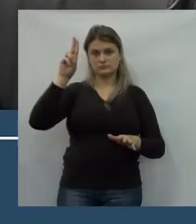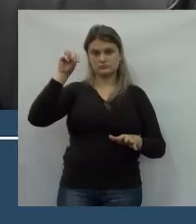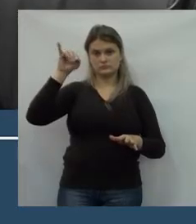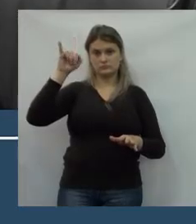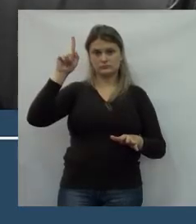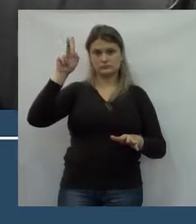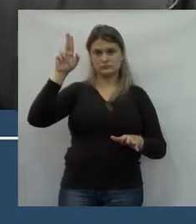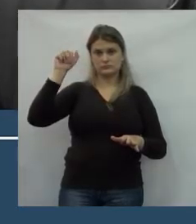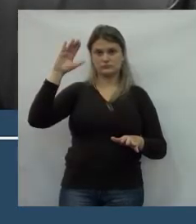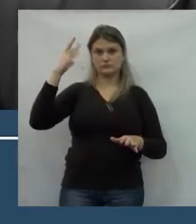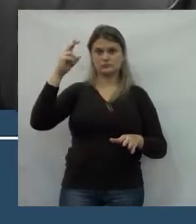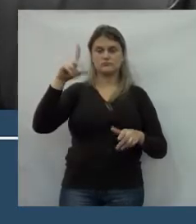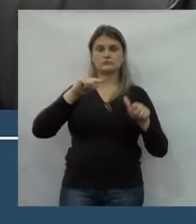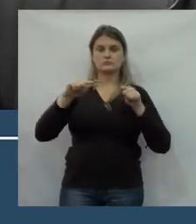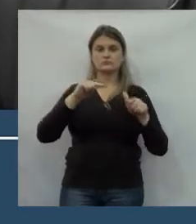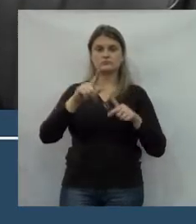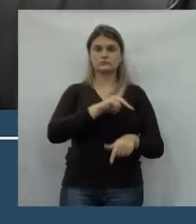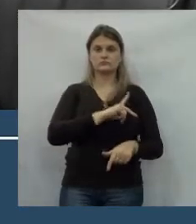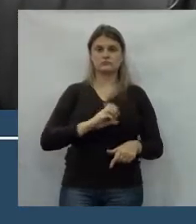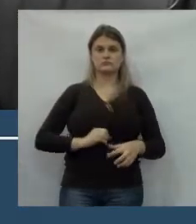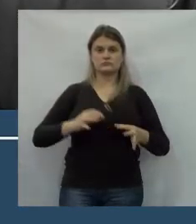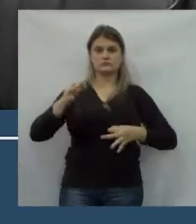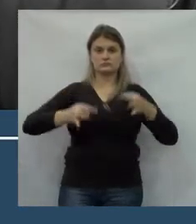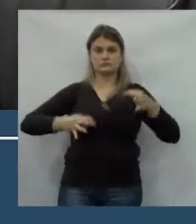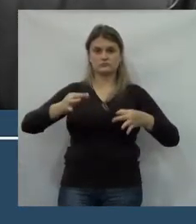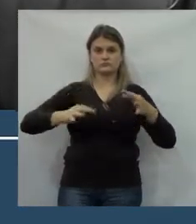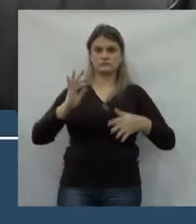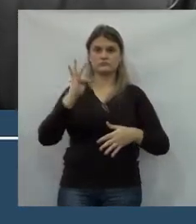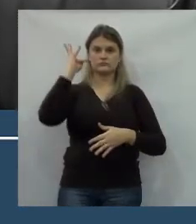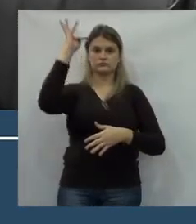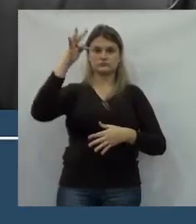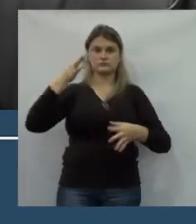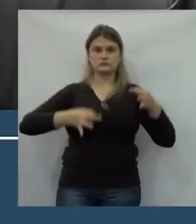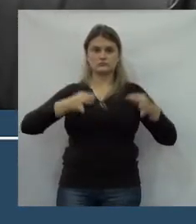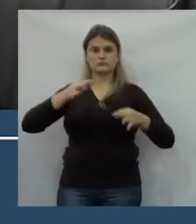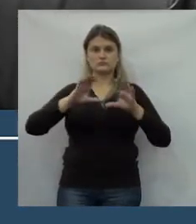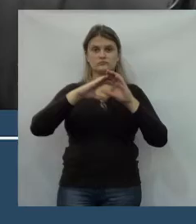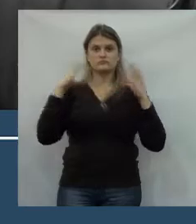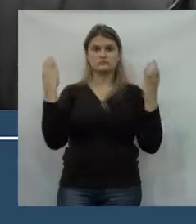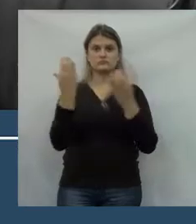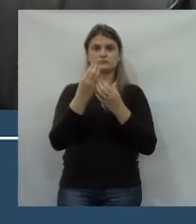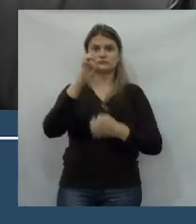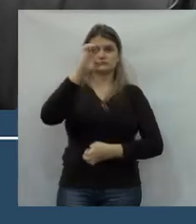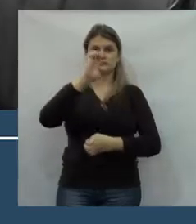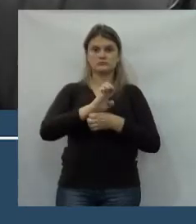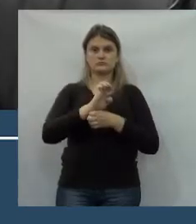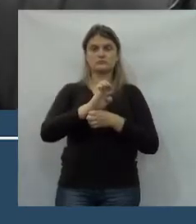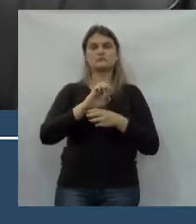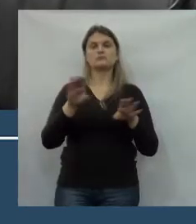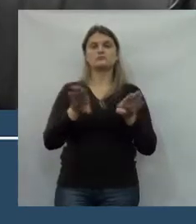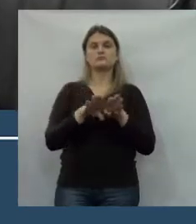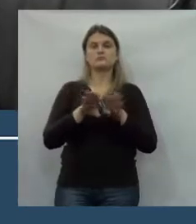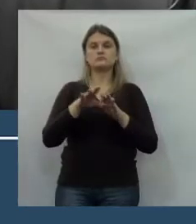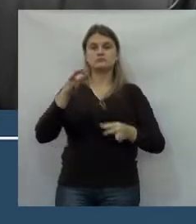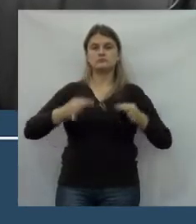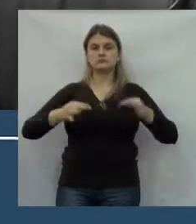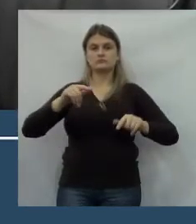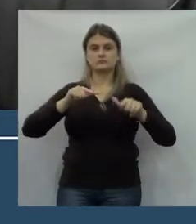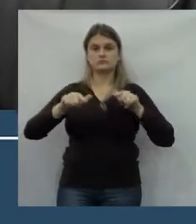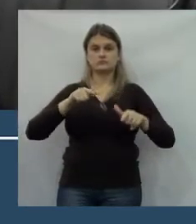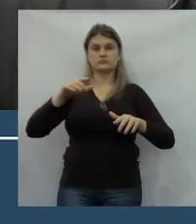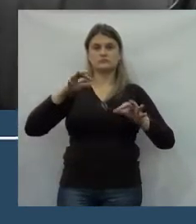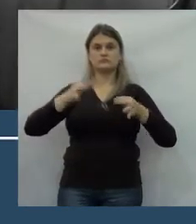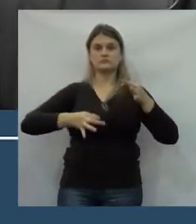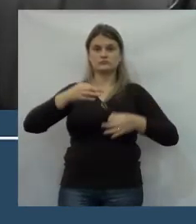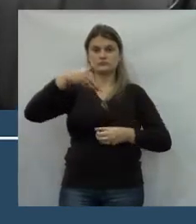prestamos serviços de instituições públicas, como a Justiça Federal, a própria Justiça Comum Estadual, a própria Justiça do Trabalho,